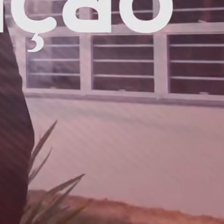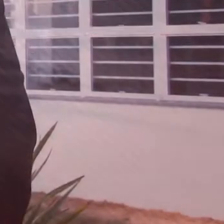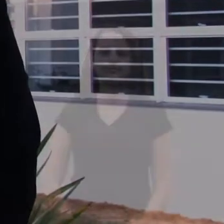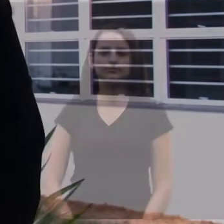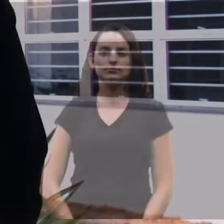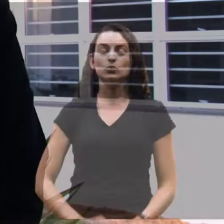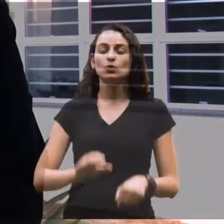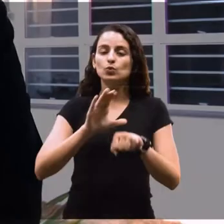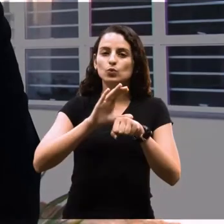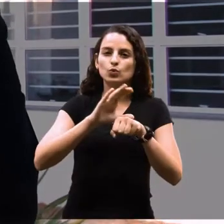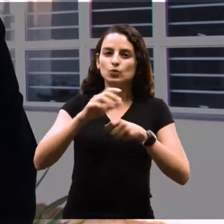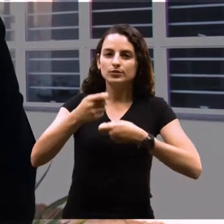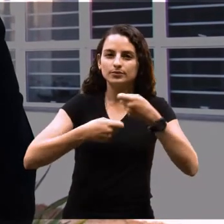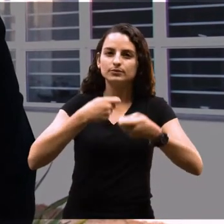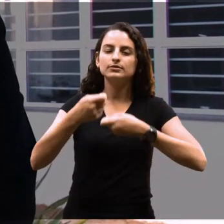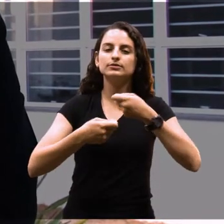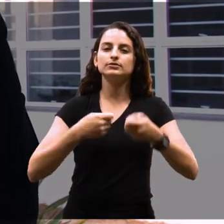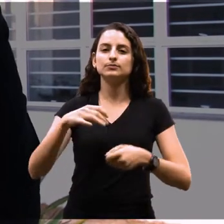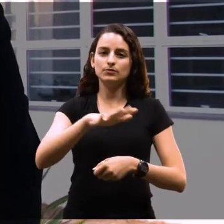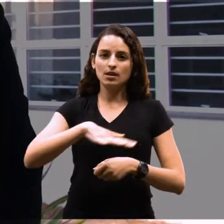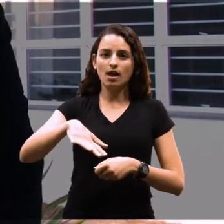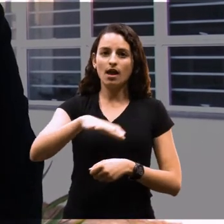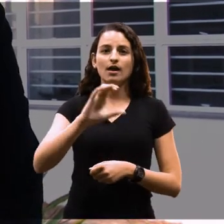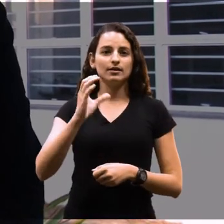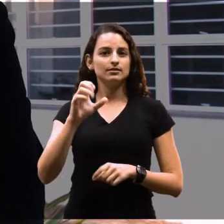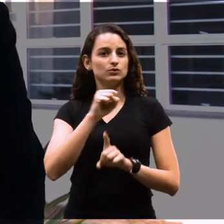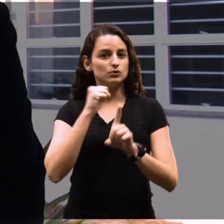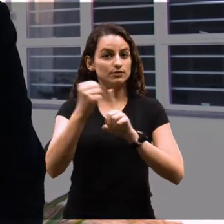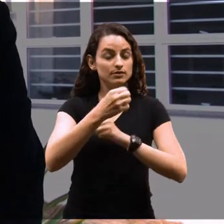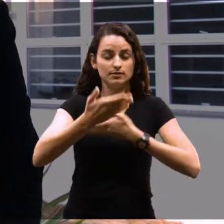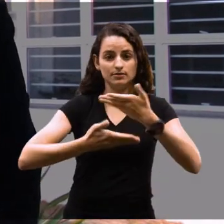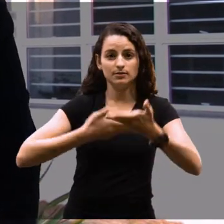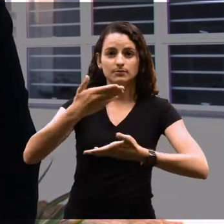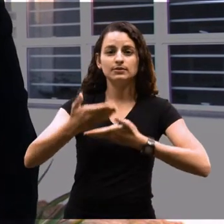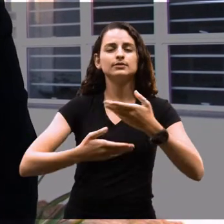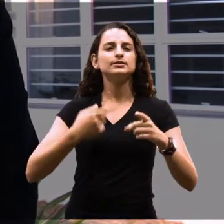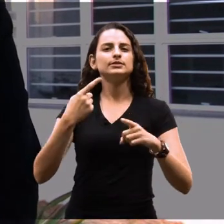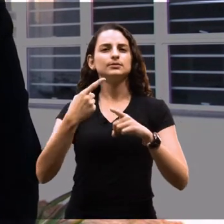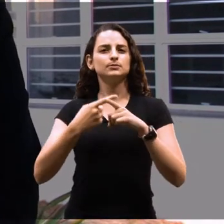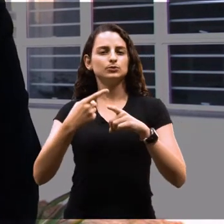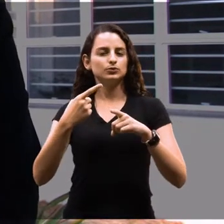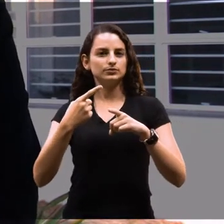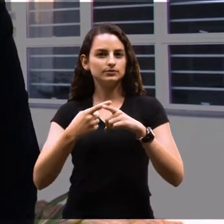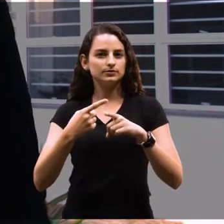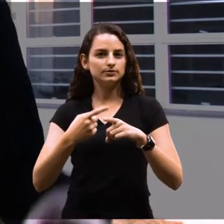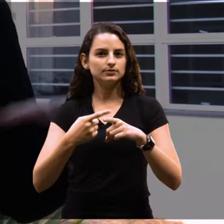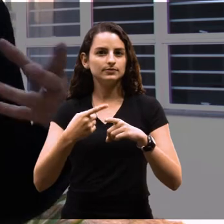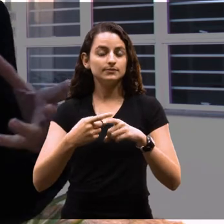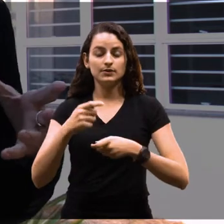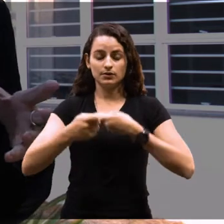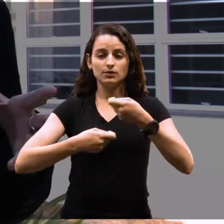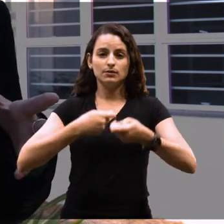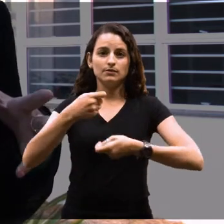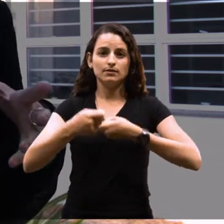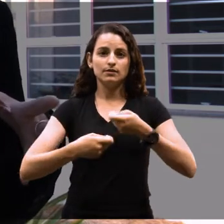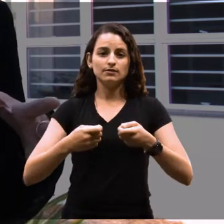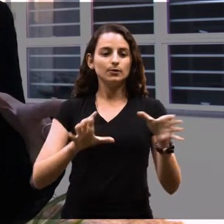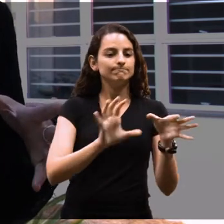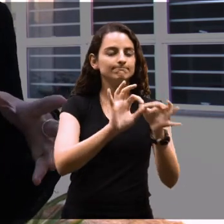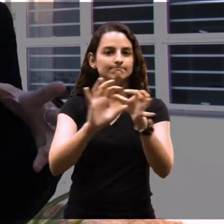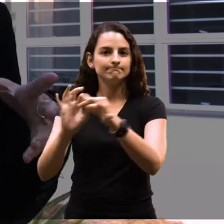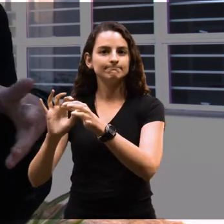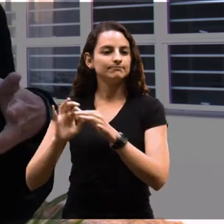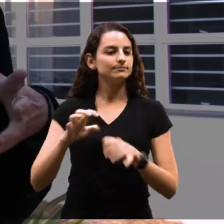O curso de administração é da área de ciências sociais aplicadas, porque a administração